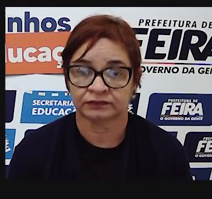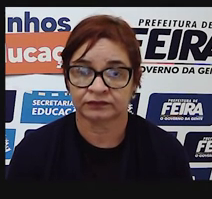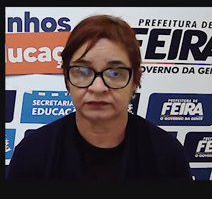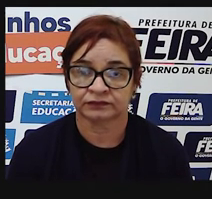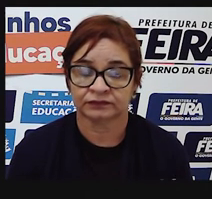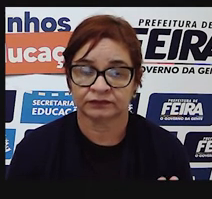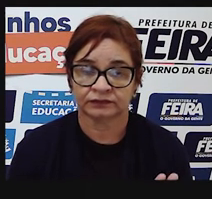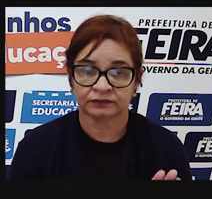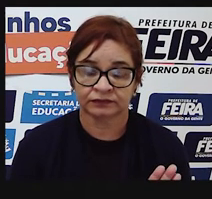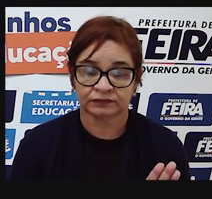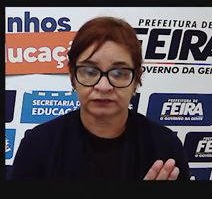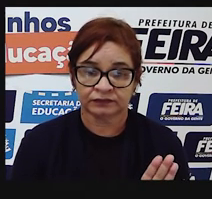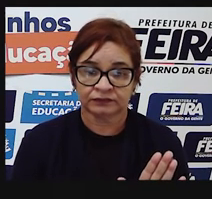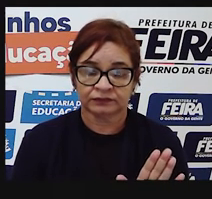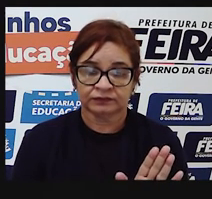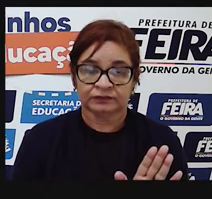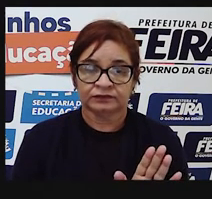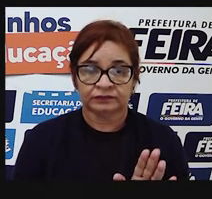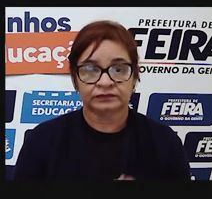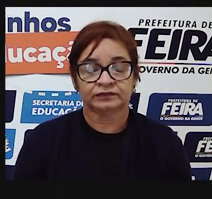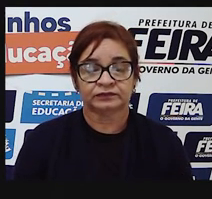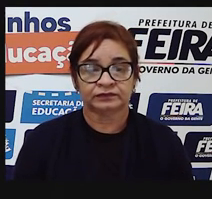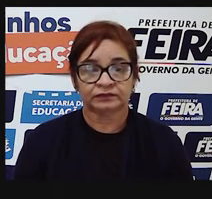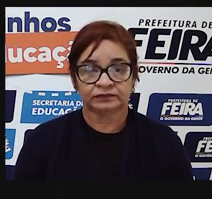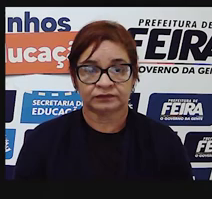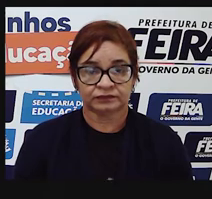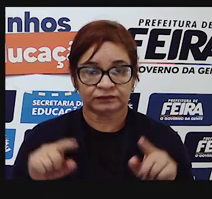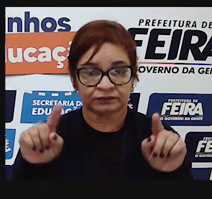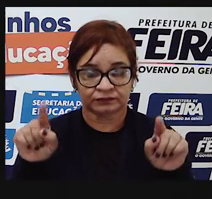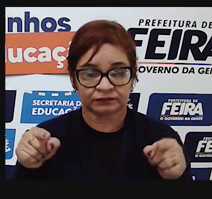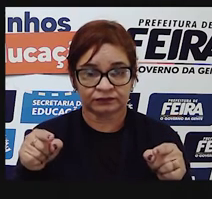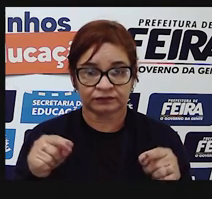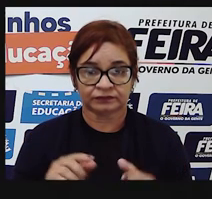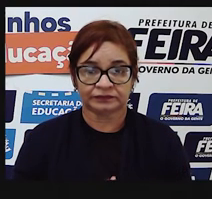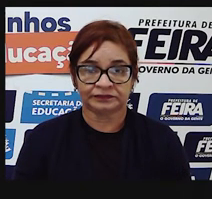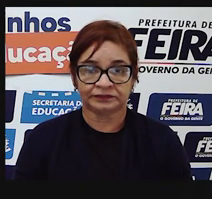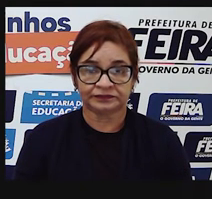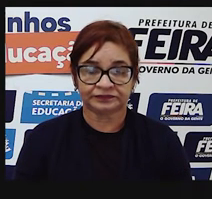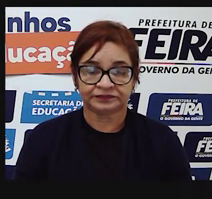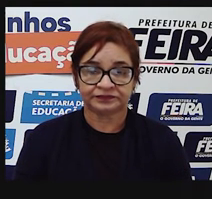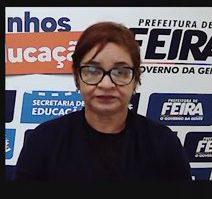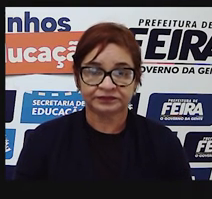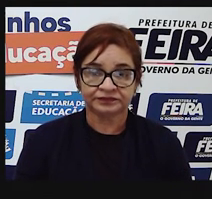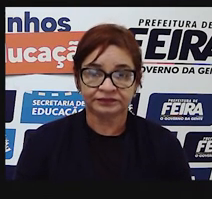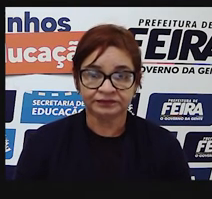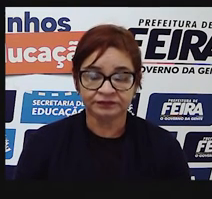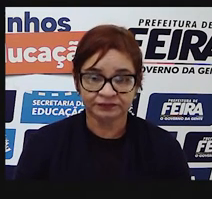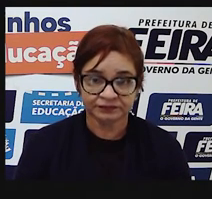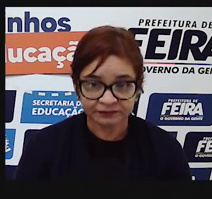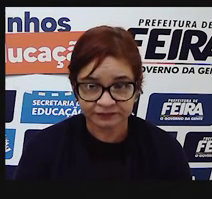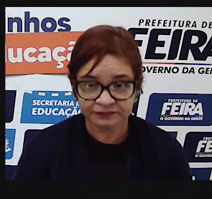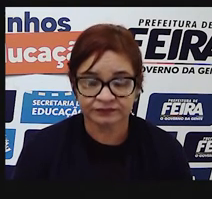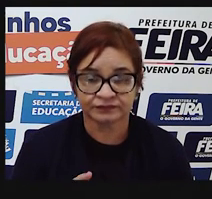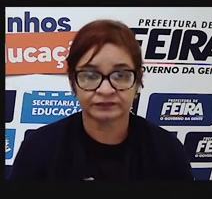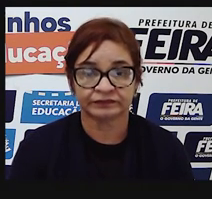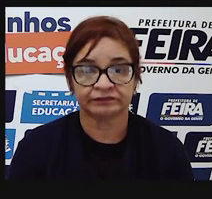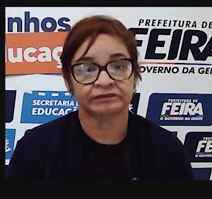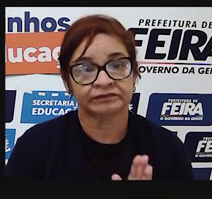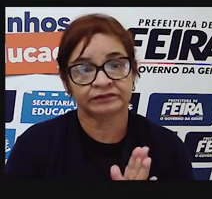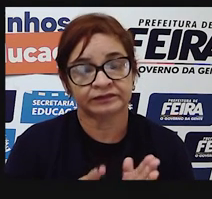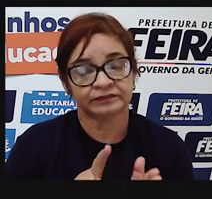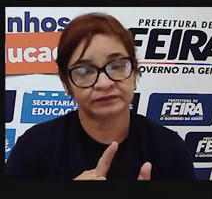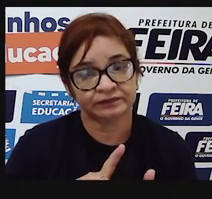utilizado entre as vírgulas. Mais casos de uso da vírgula. Antes de